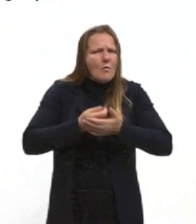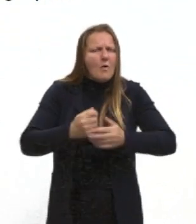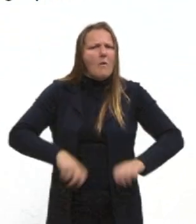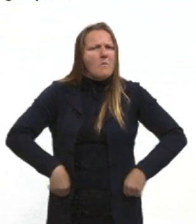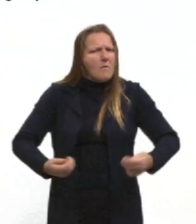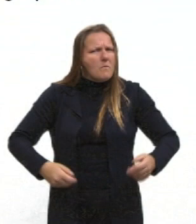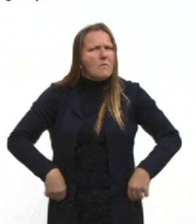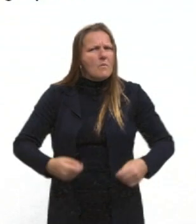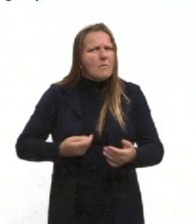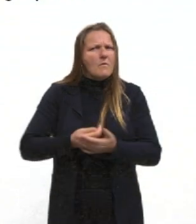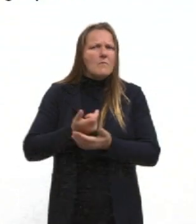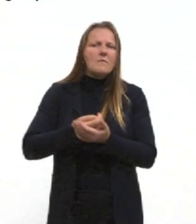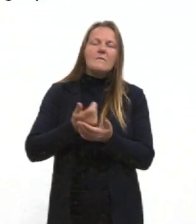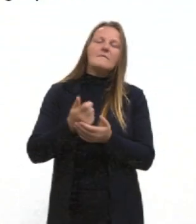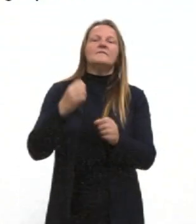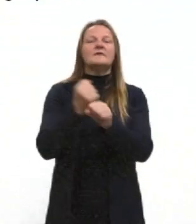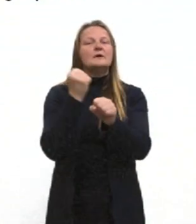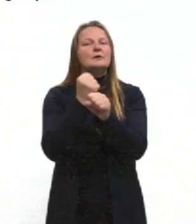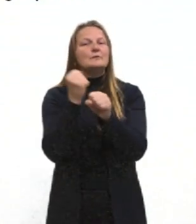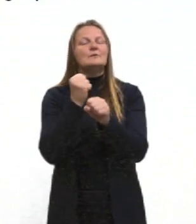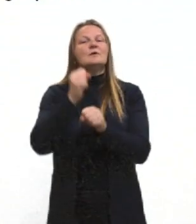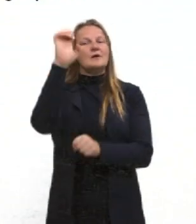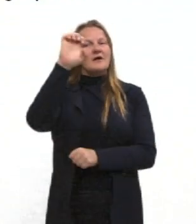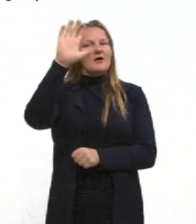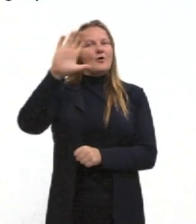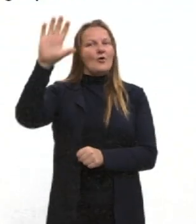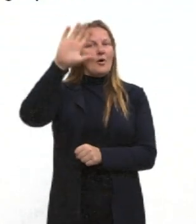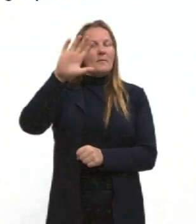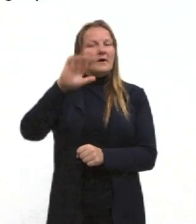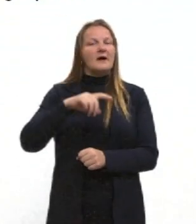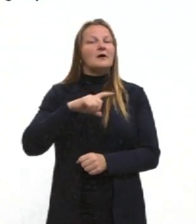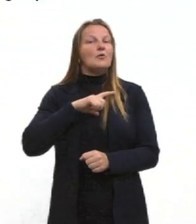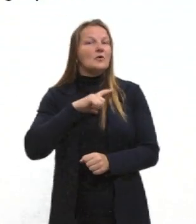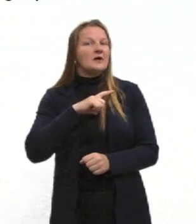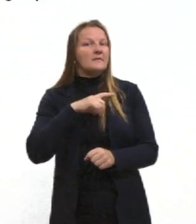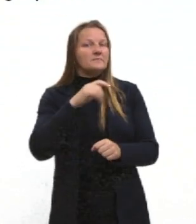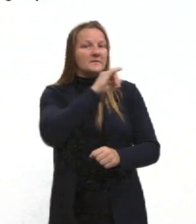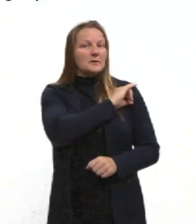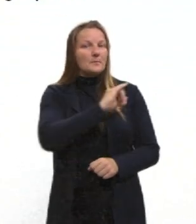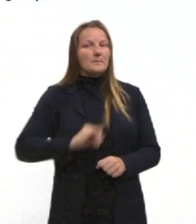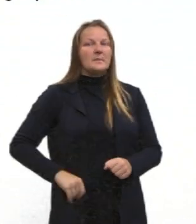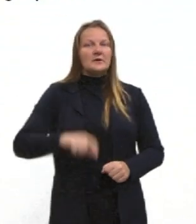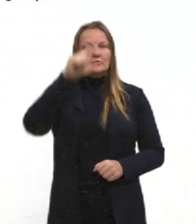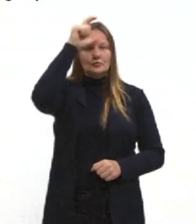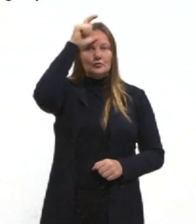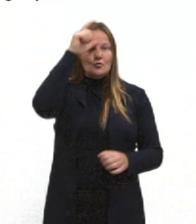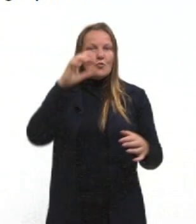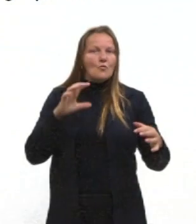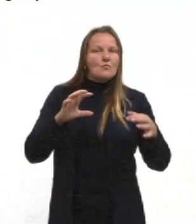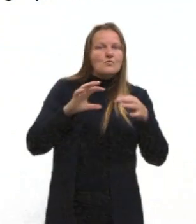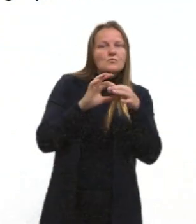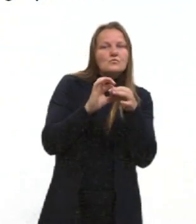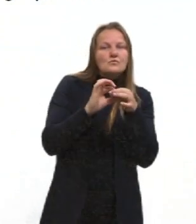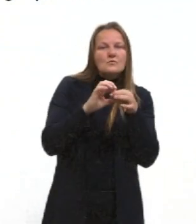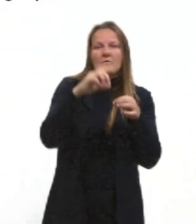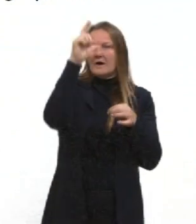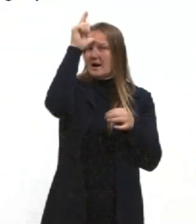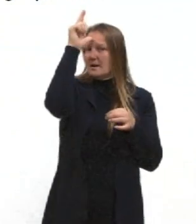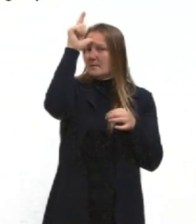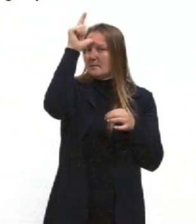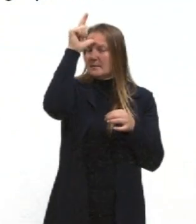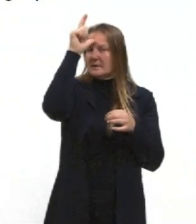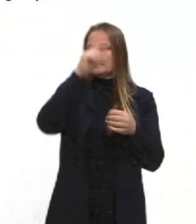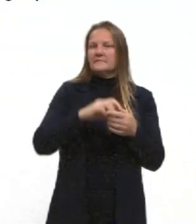com essa produção da Europa, esse império turco, ele acaba se aliando à Alemanha. Lembra? A Alemanha, ela fica